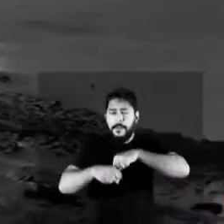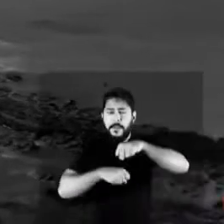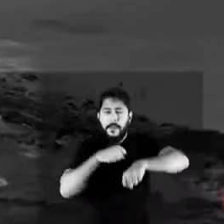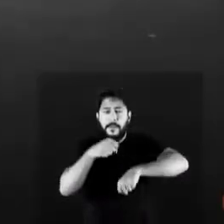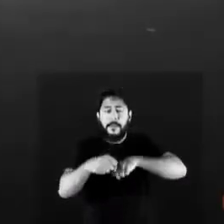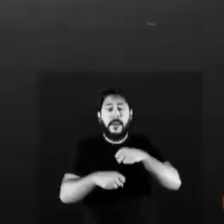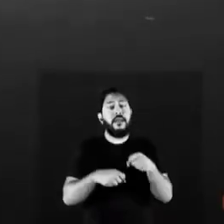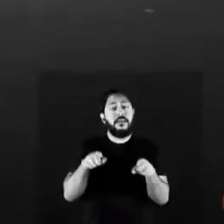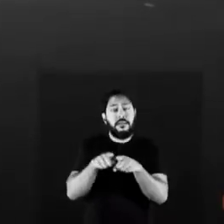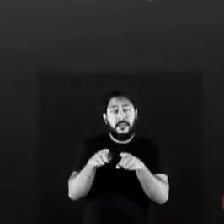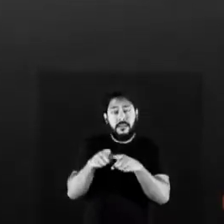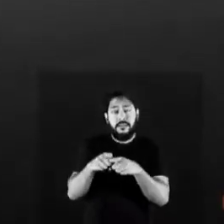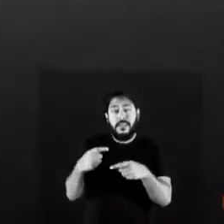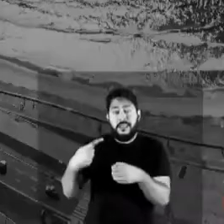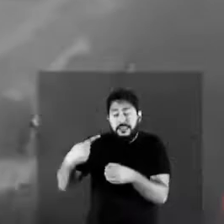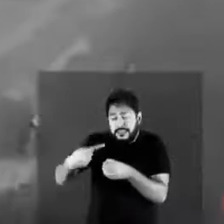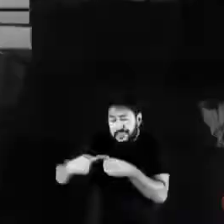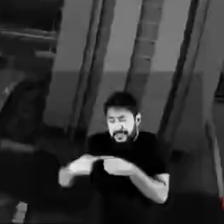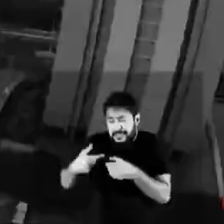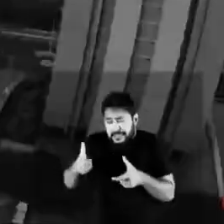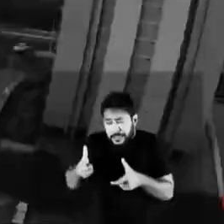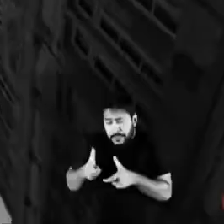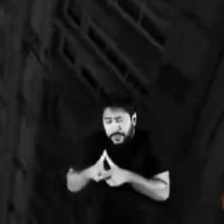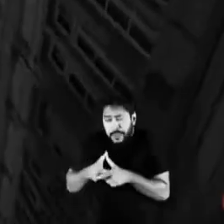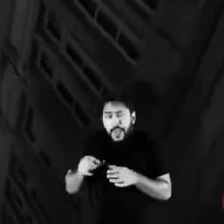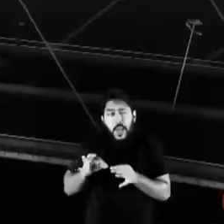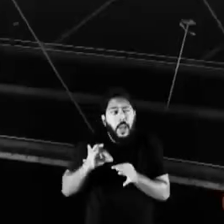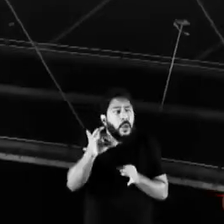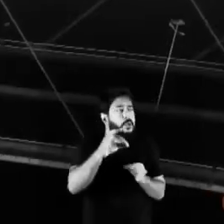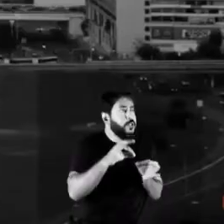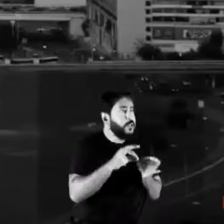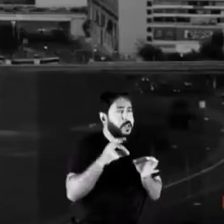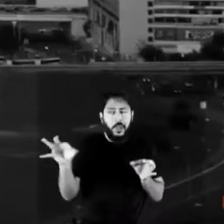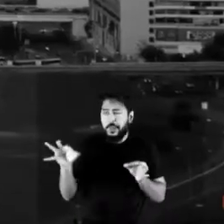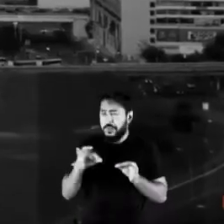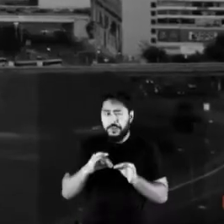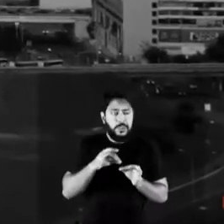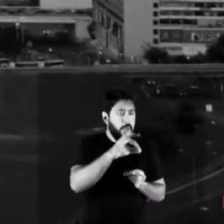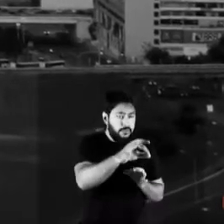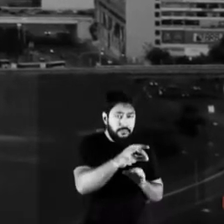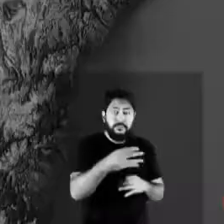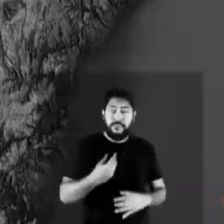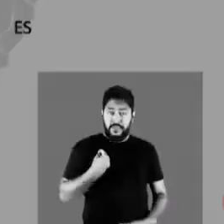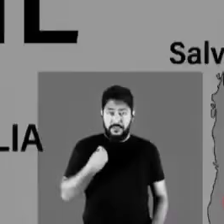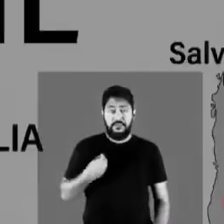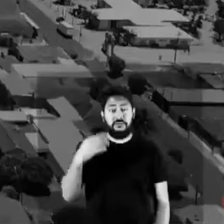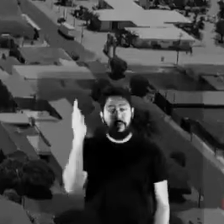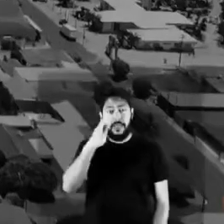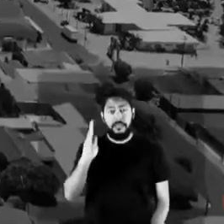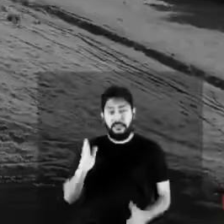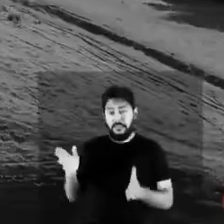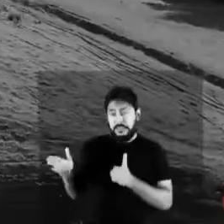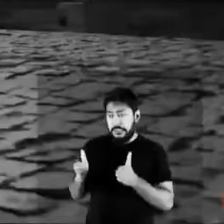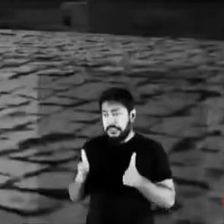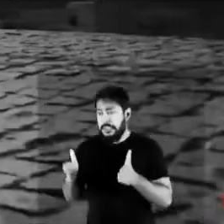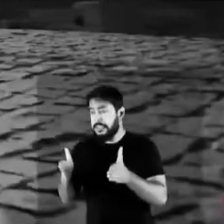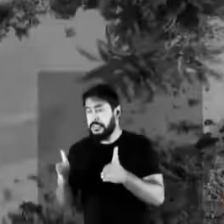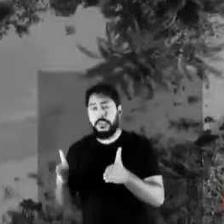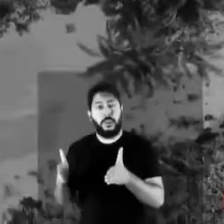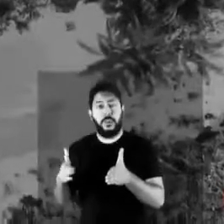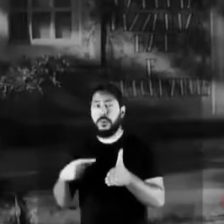quilômetros só de litoral. 26 estados e o Distrito Federal. 5